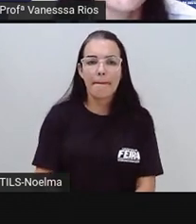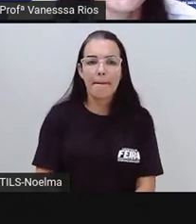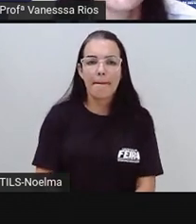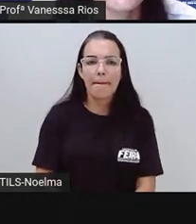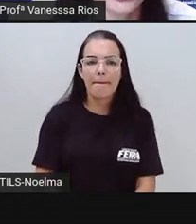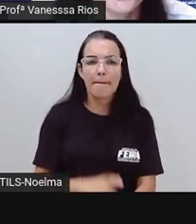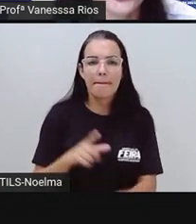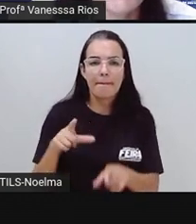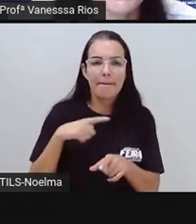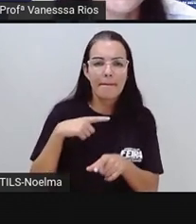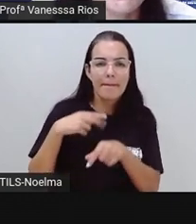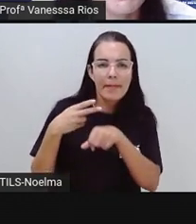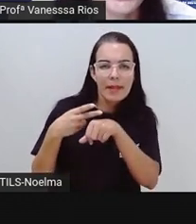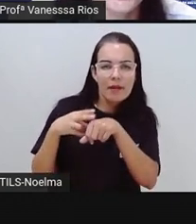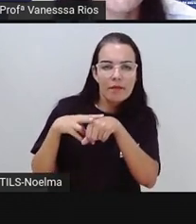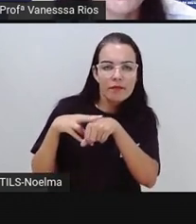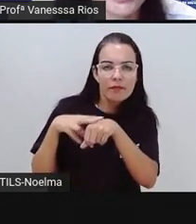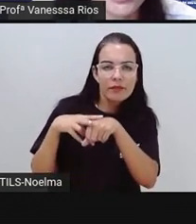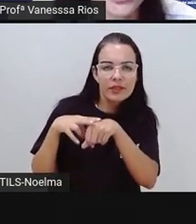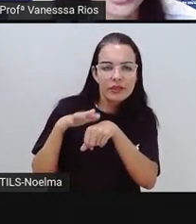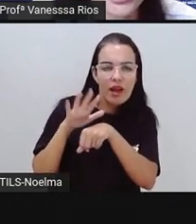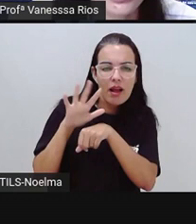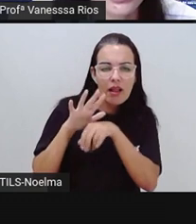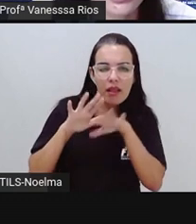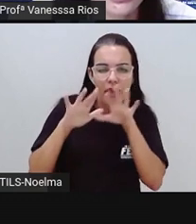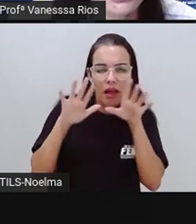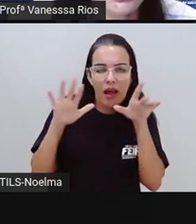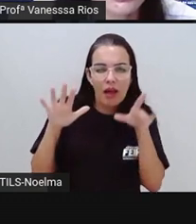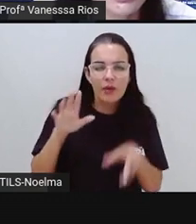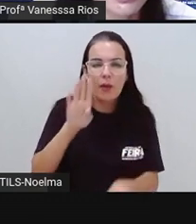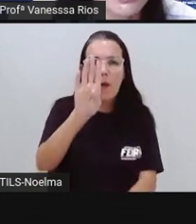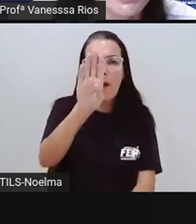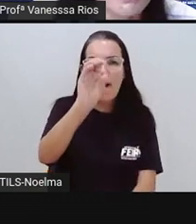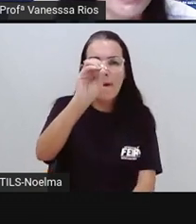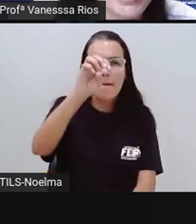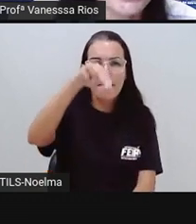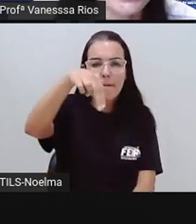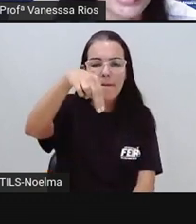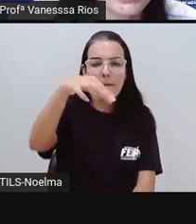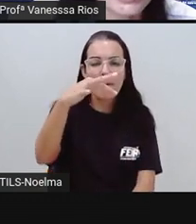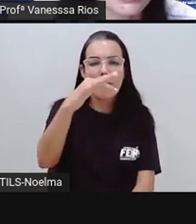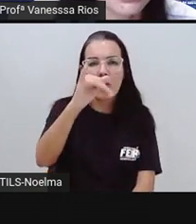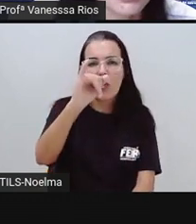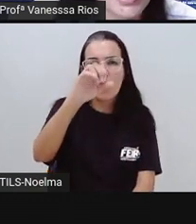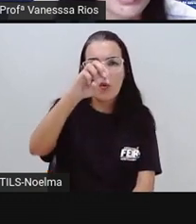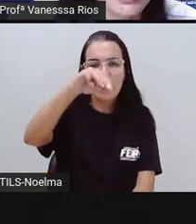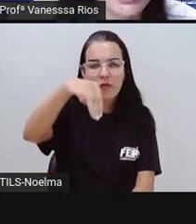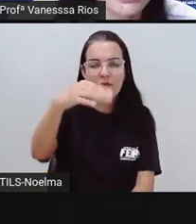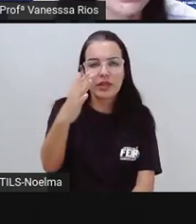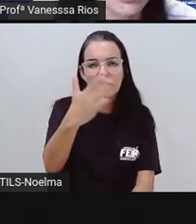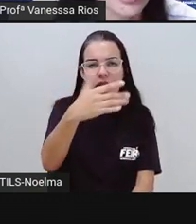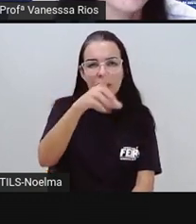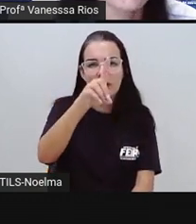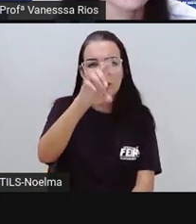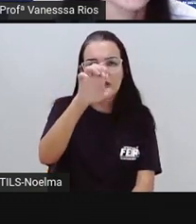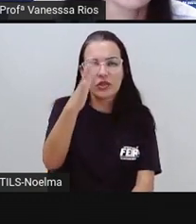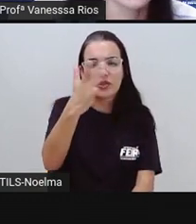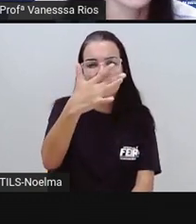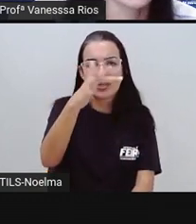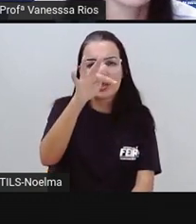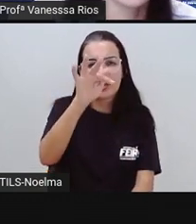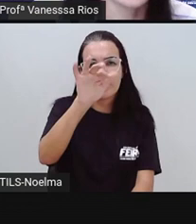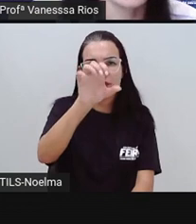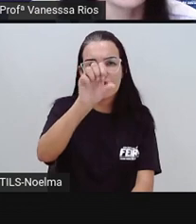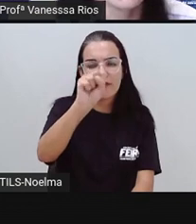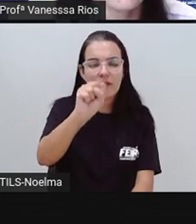E aí ainda nós temos essa parte em verde aqui, mais clarinho, não é? Que corresponde ao